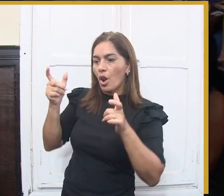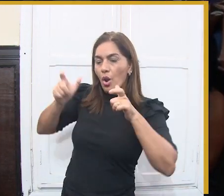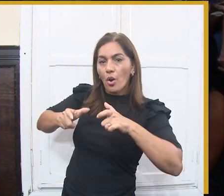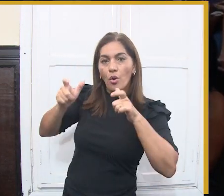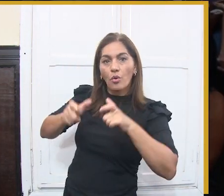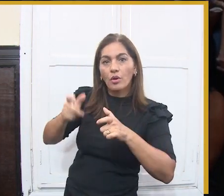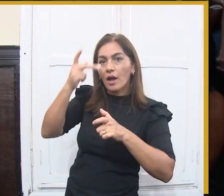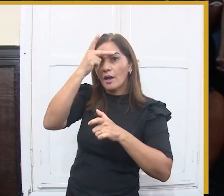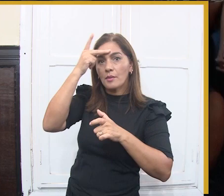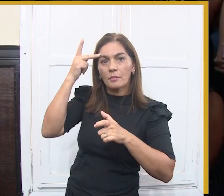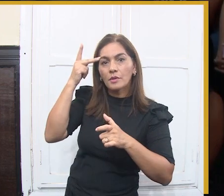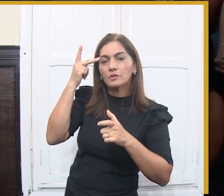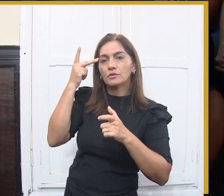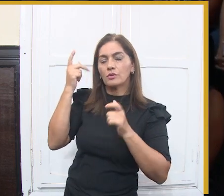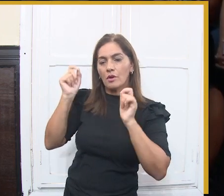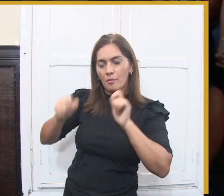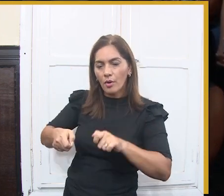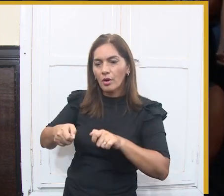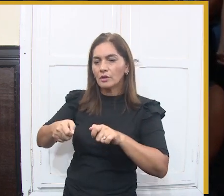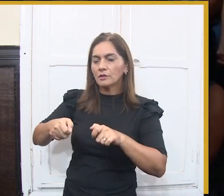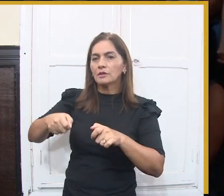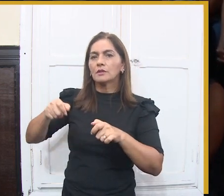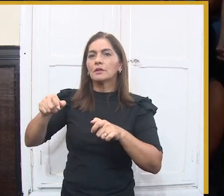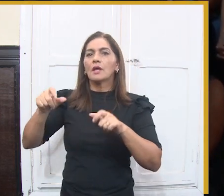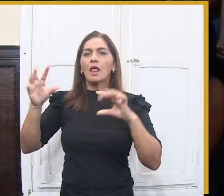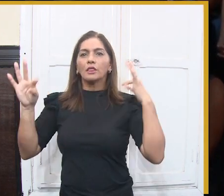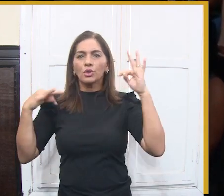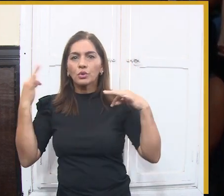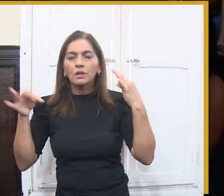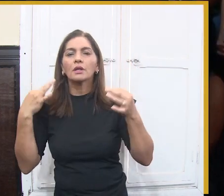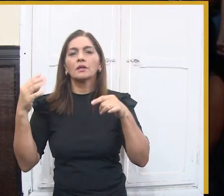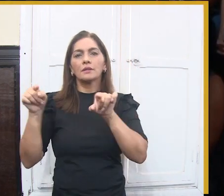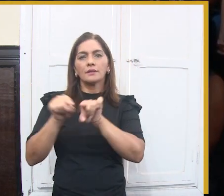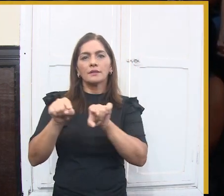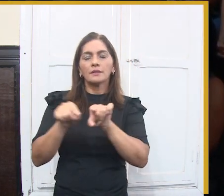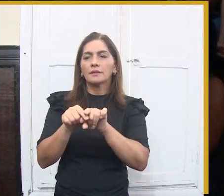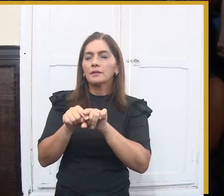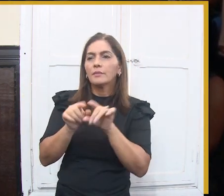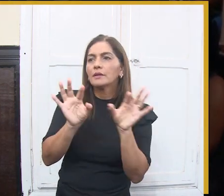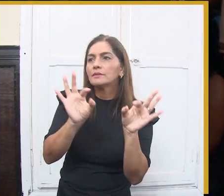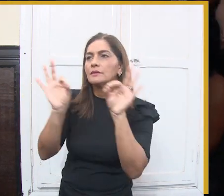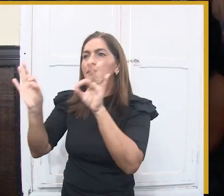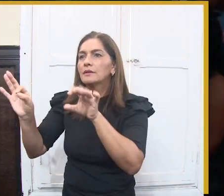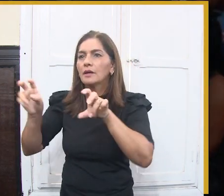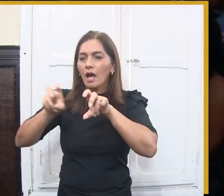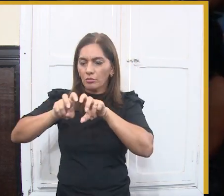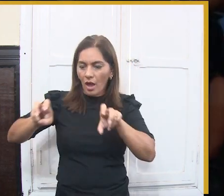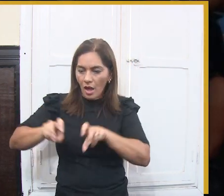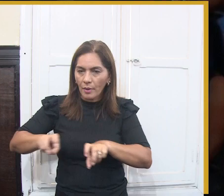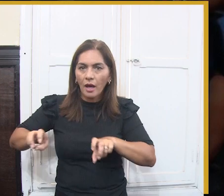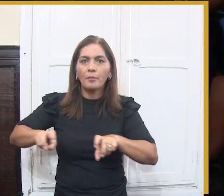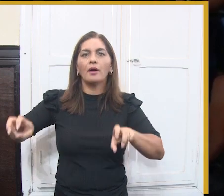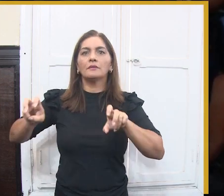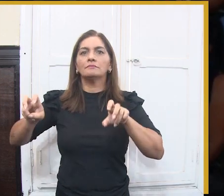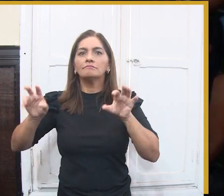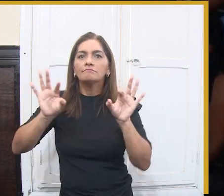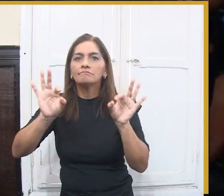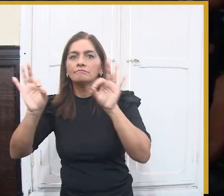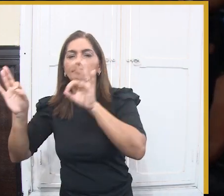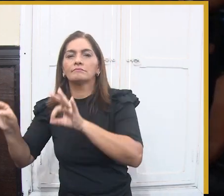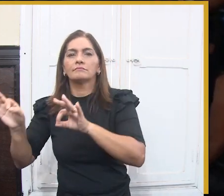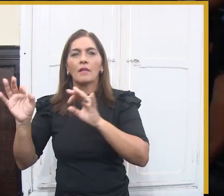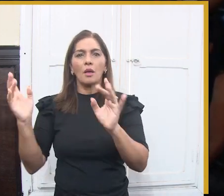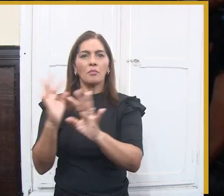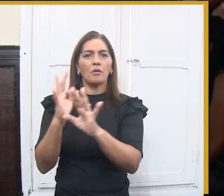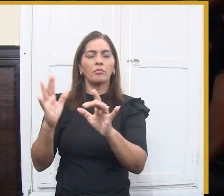dentro da estação velha, aqueles galpões vão servir também de acesso para a estrutura do quadrilhodrom que será